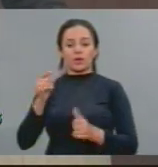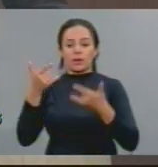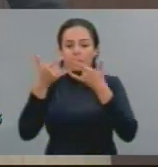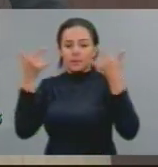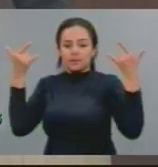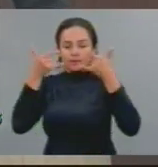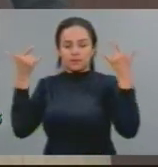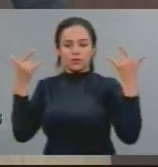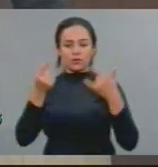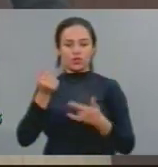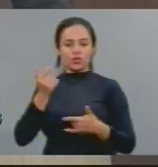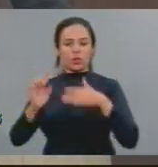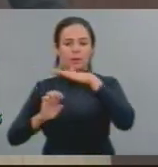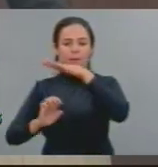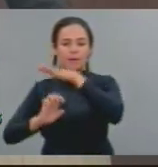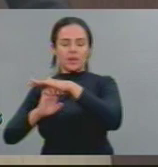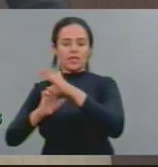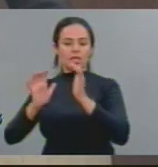frequentou.